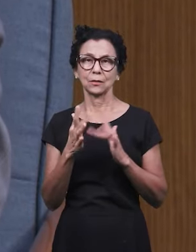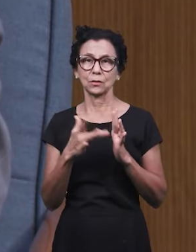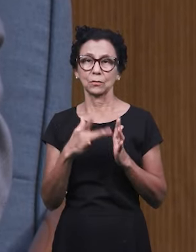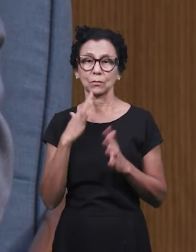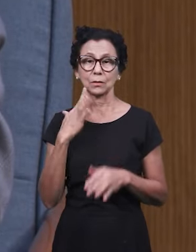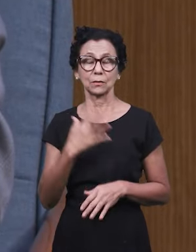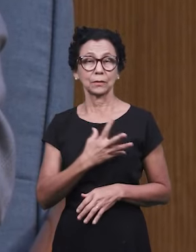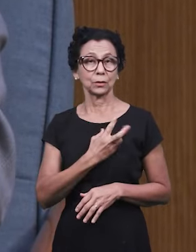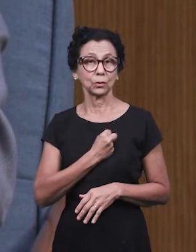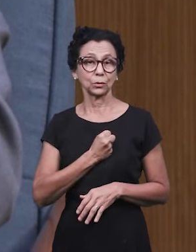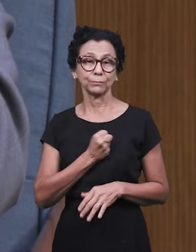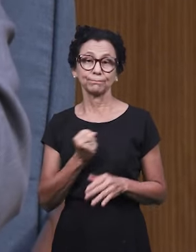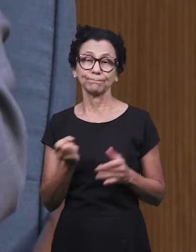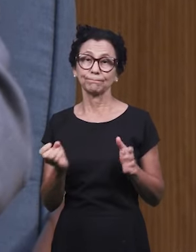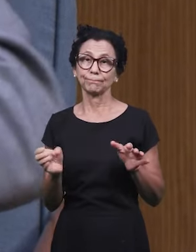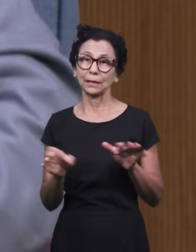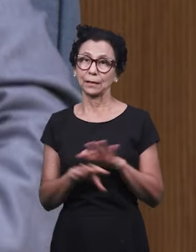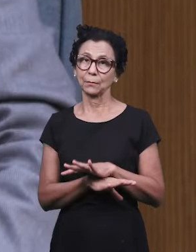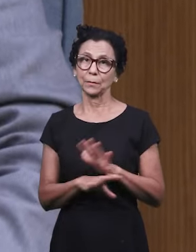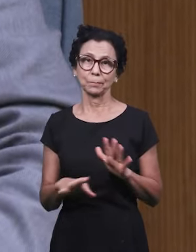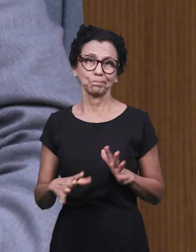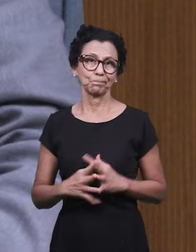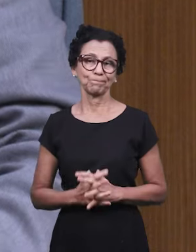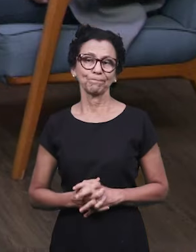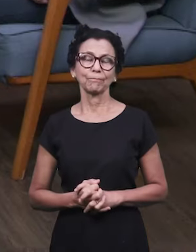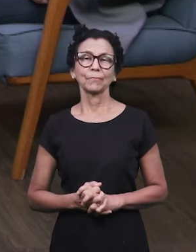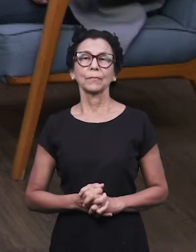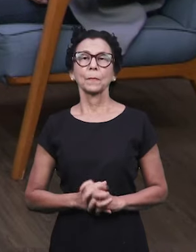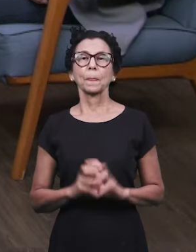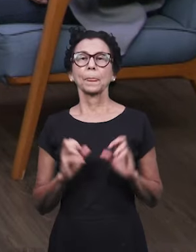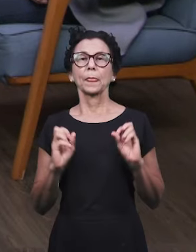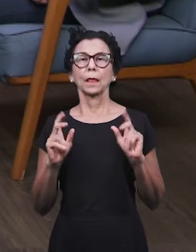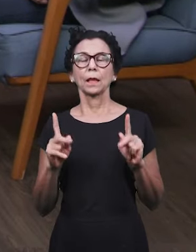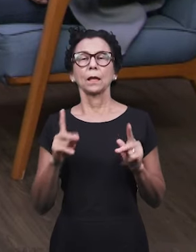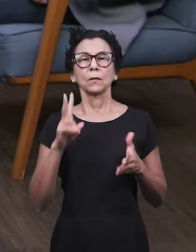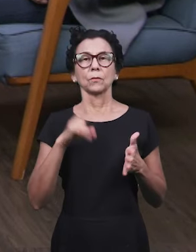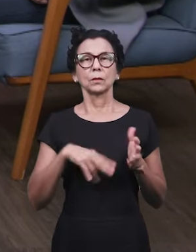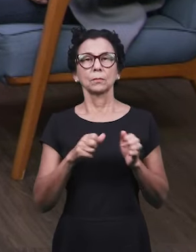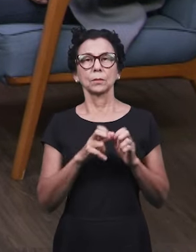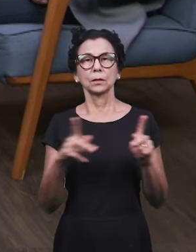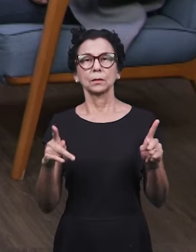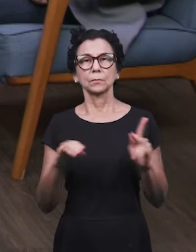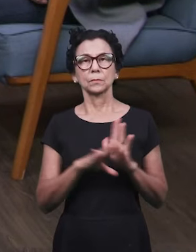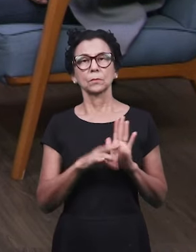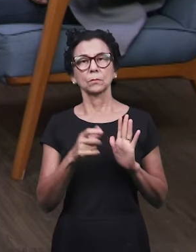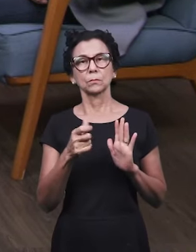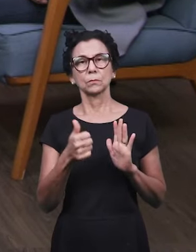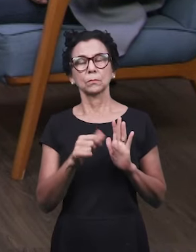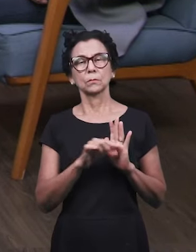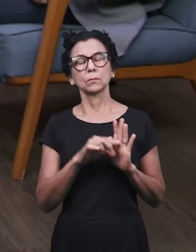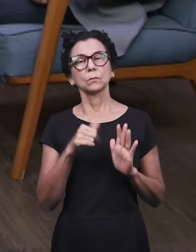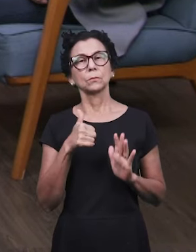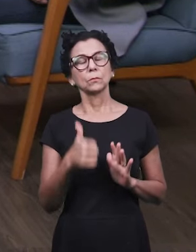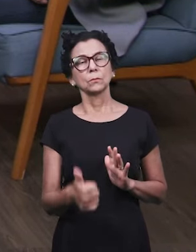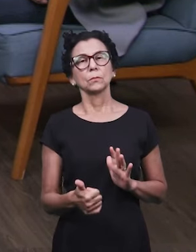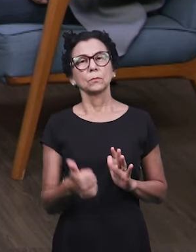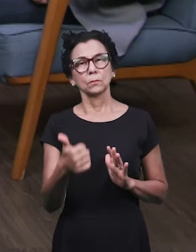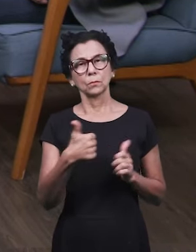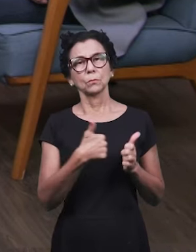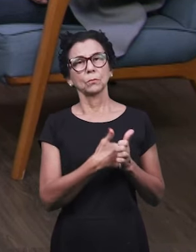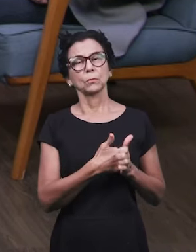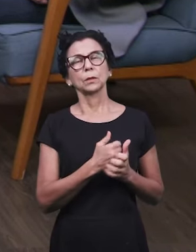estar encerrada. Por isso, isso é alerta. Muito bem. Bom, eu vou, então, só ler o texto, Apocalipse 1, 1,